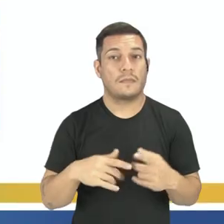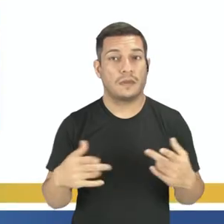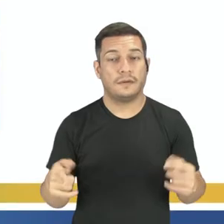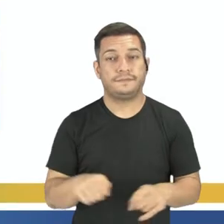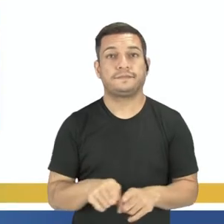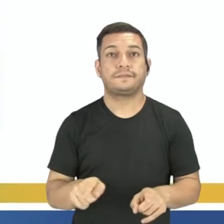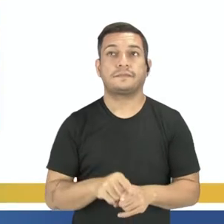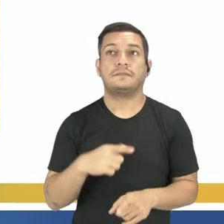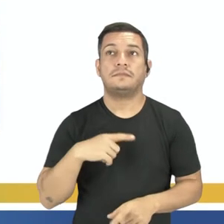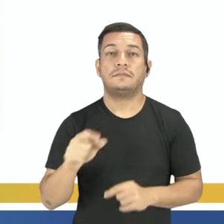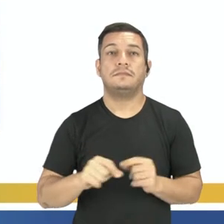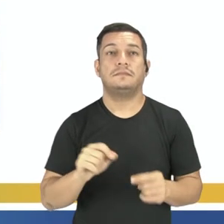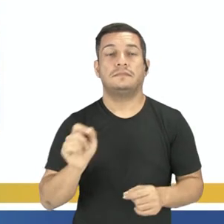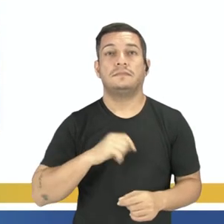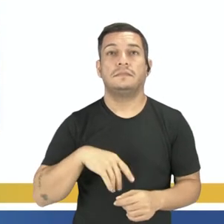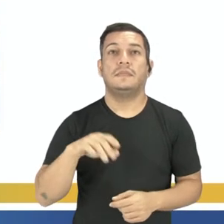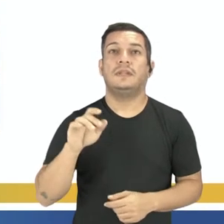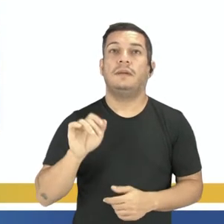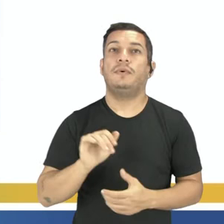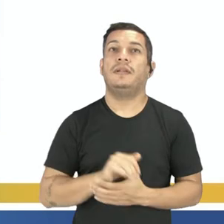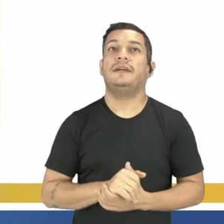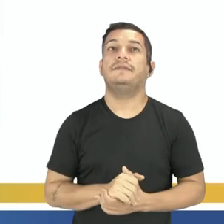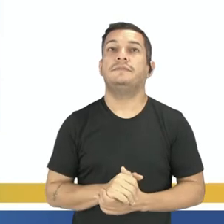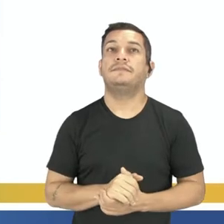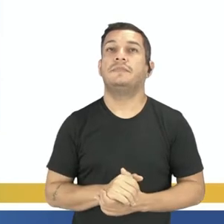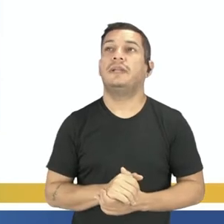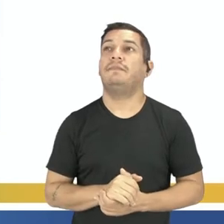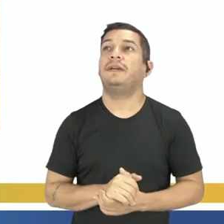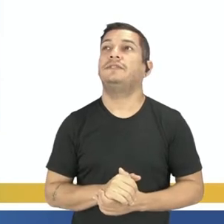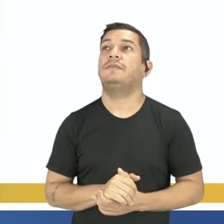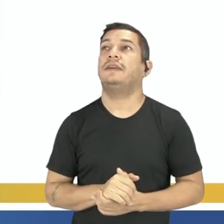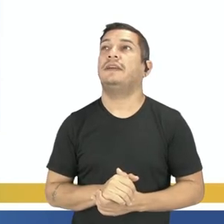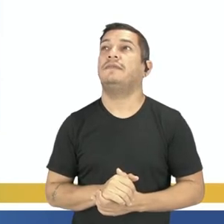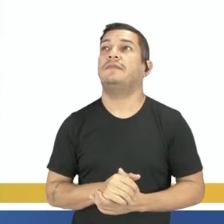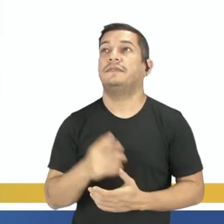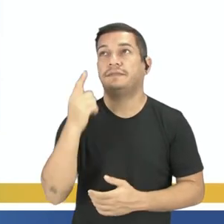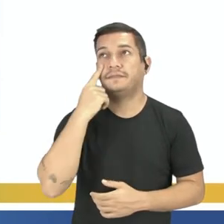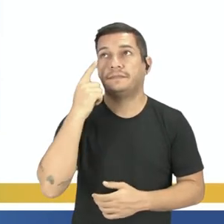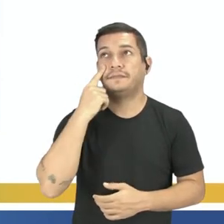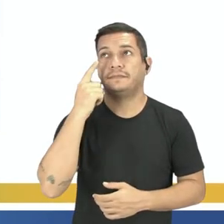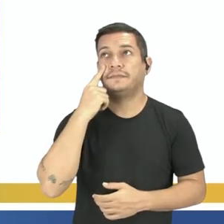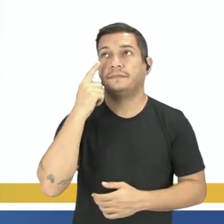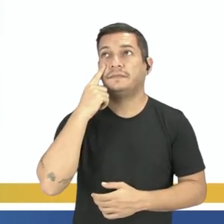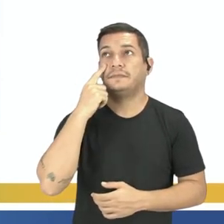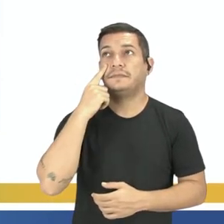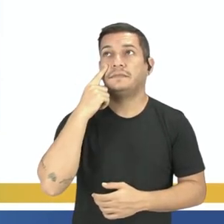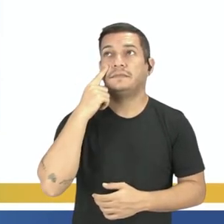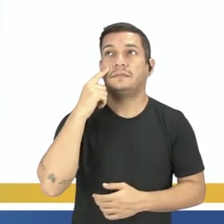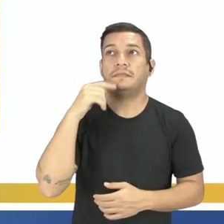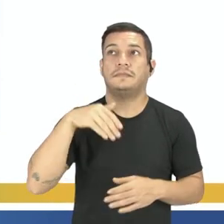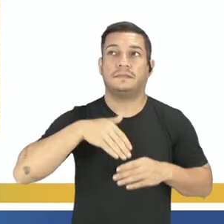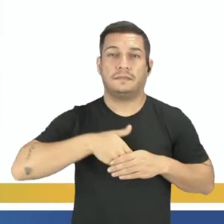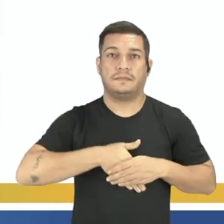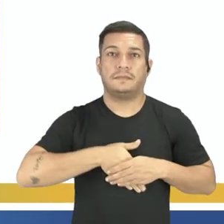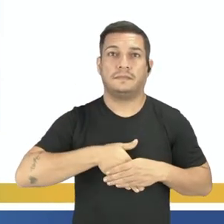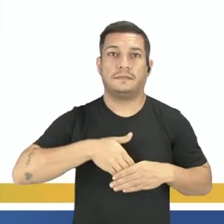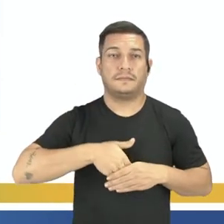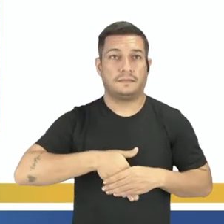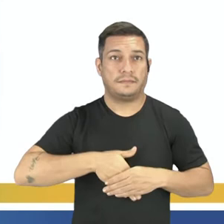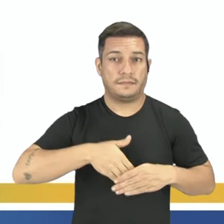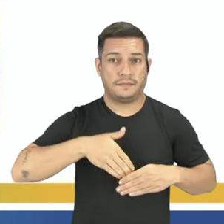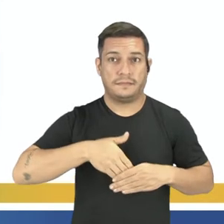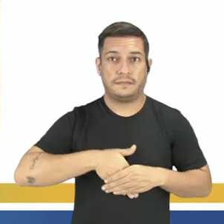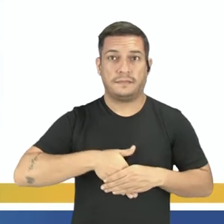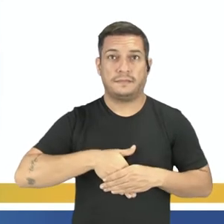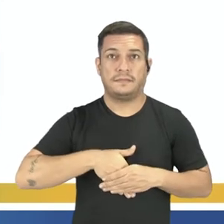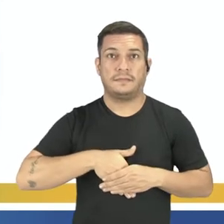nós temos o impacto da Era Napoleônica, que no caso é quem? Observe aí, a chegada de José Bonaparte ao trono espanhol. José Bonaparte, ele